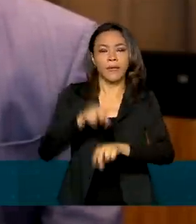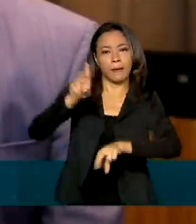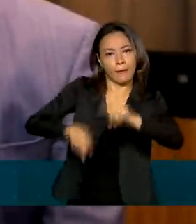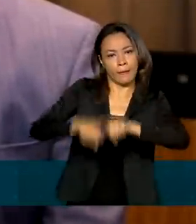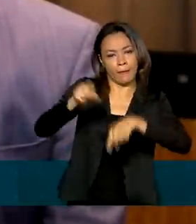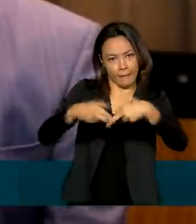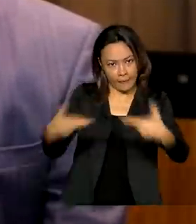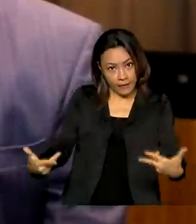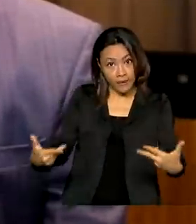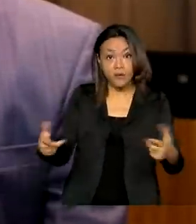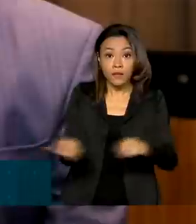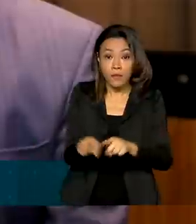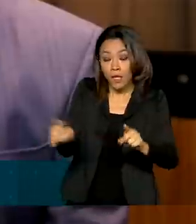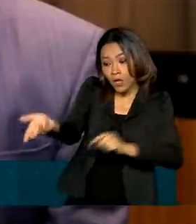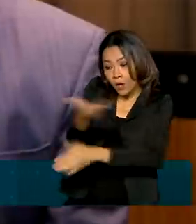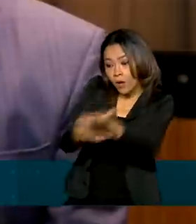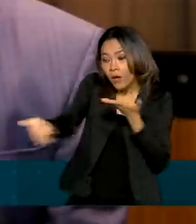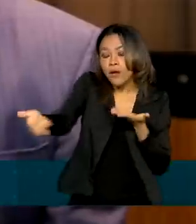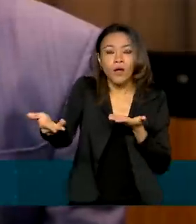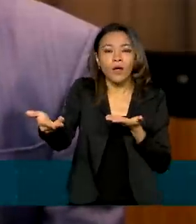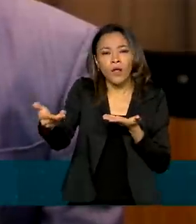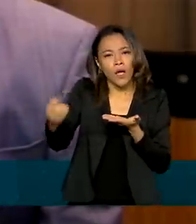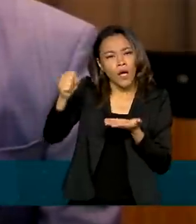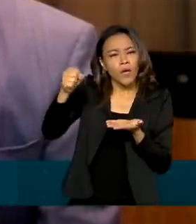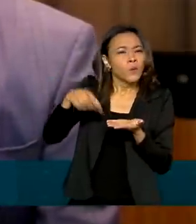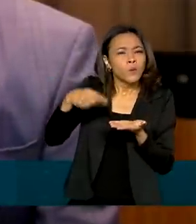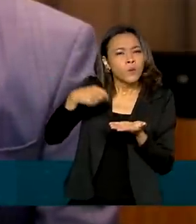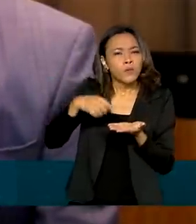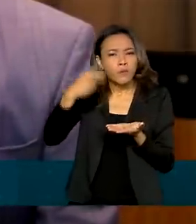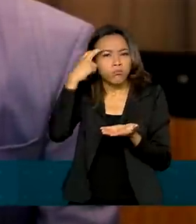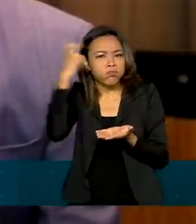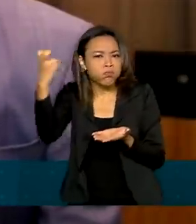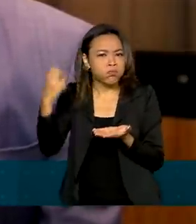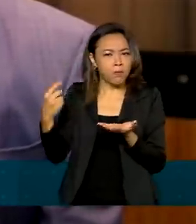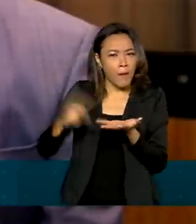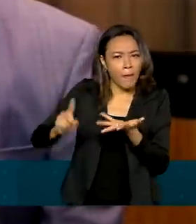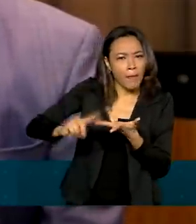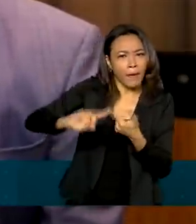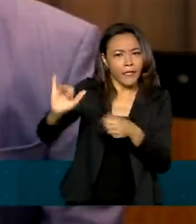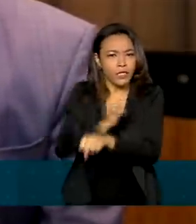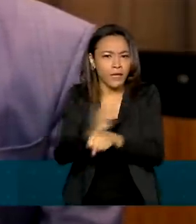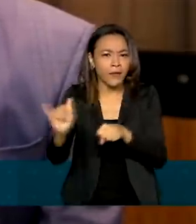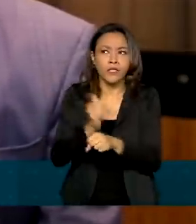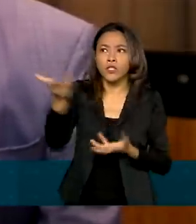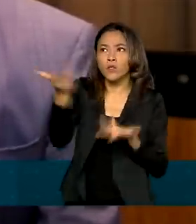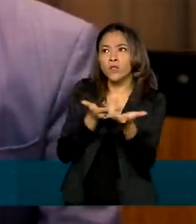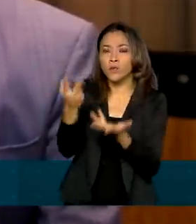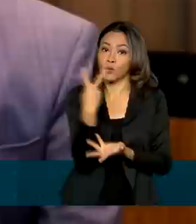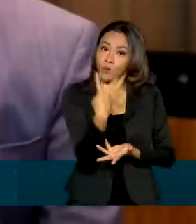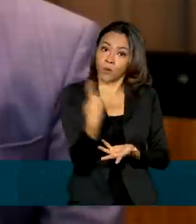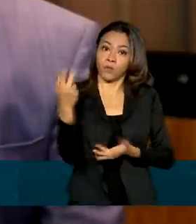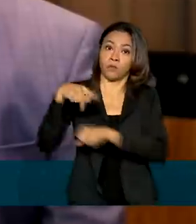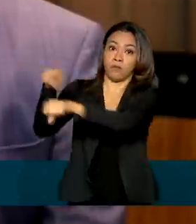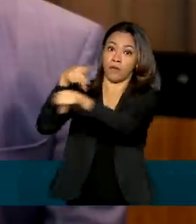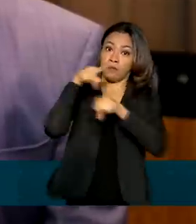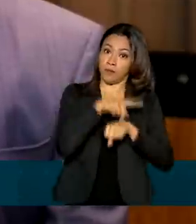de compartilhar expertise entre os nossos países, que sempre foi a nossa tradição